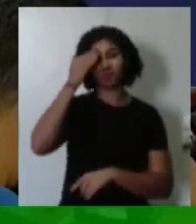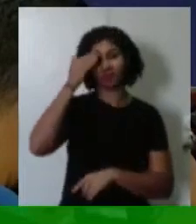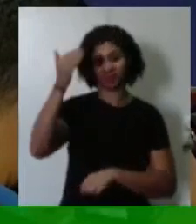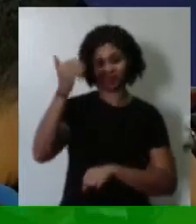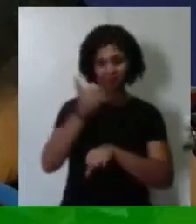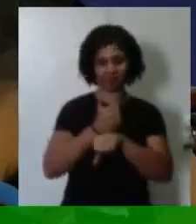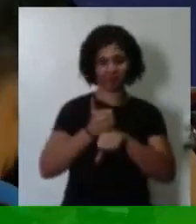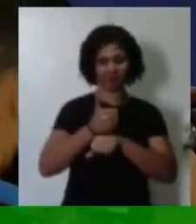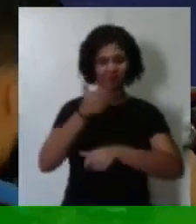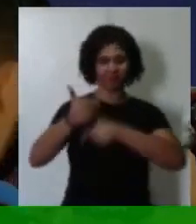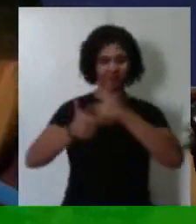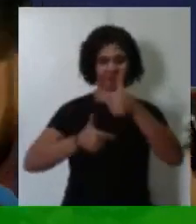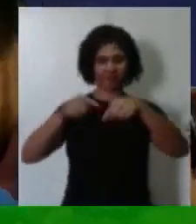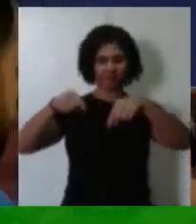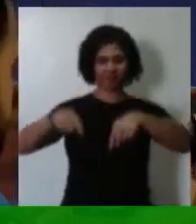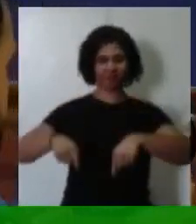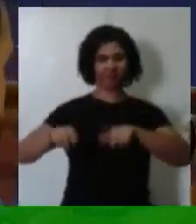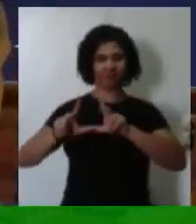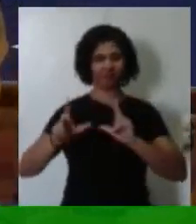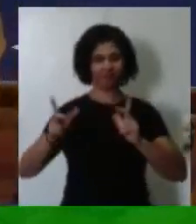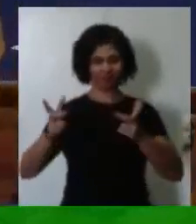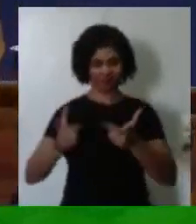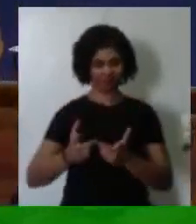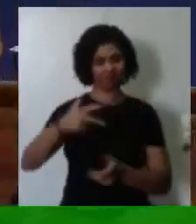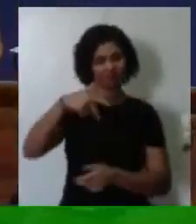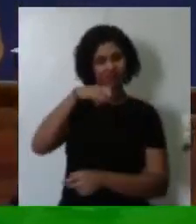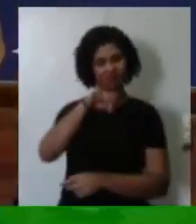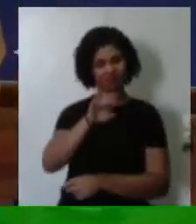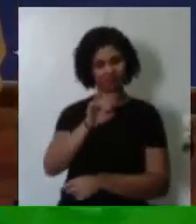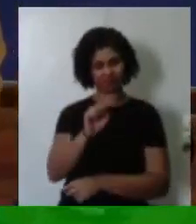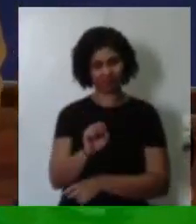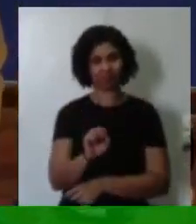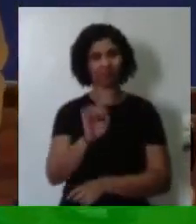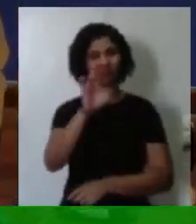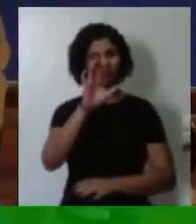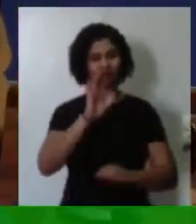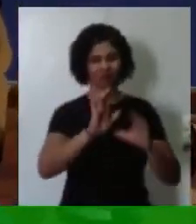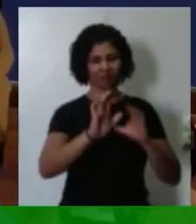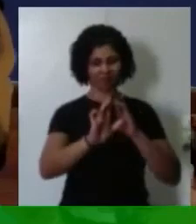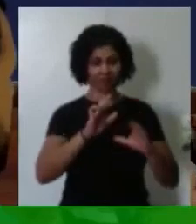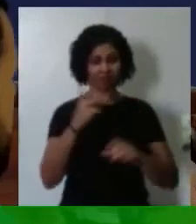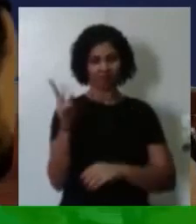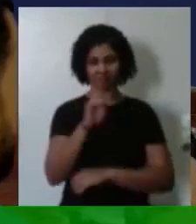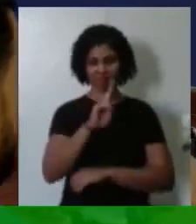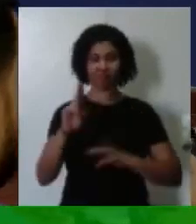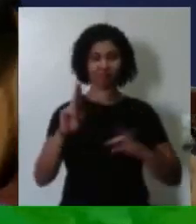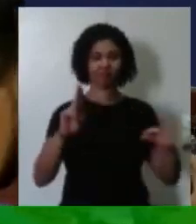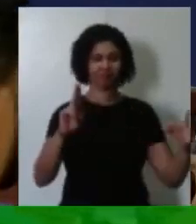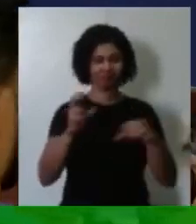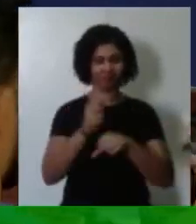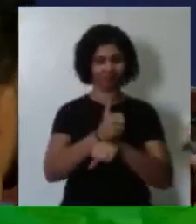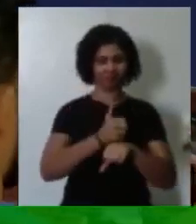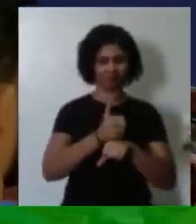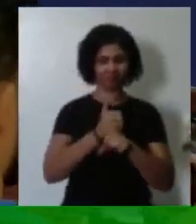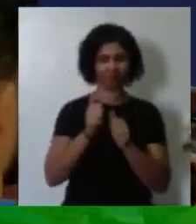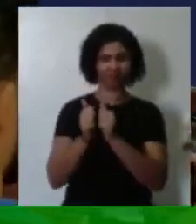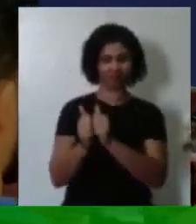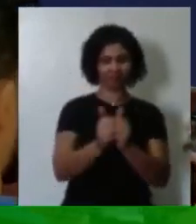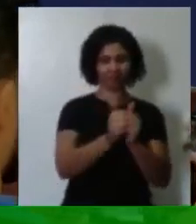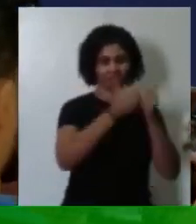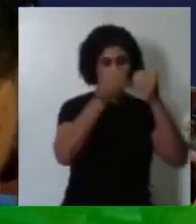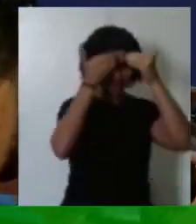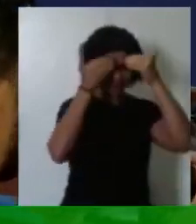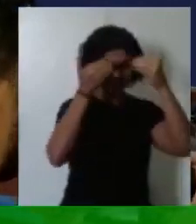casa, ao Marcos da Comunicação, em nome dele, a todos os funcionários, e quero agradecer